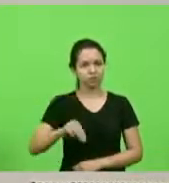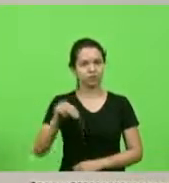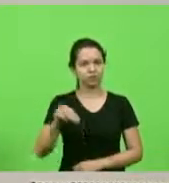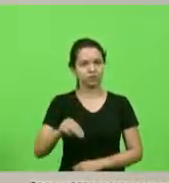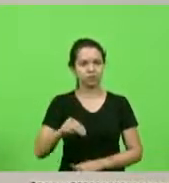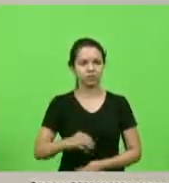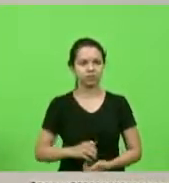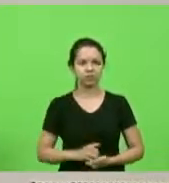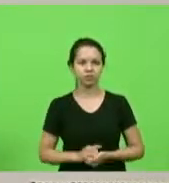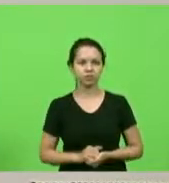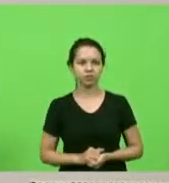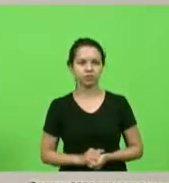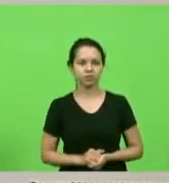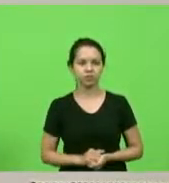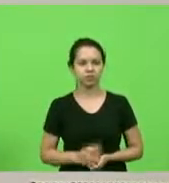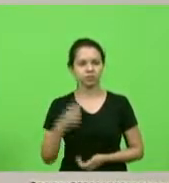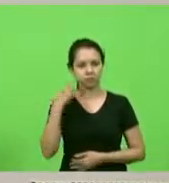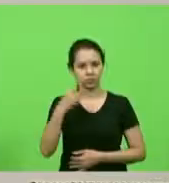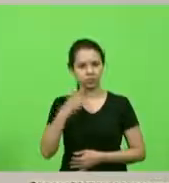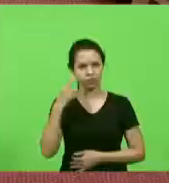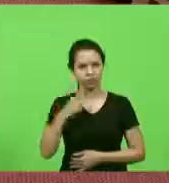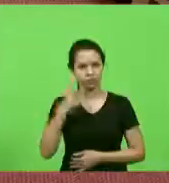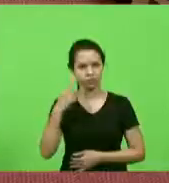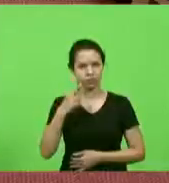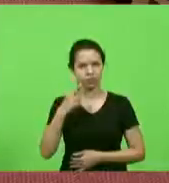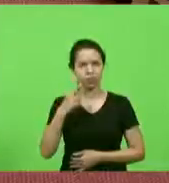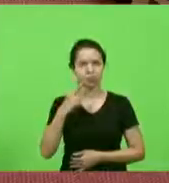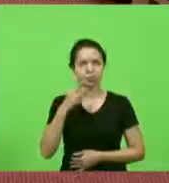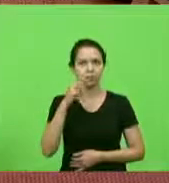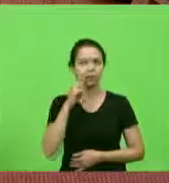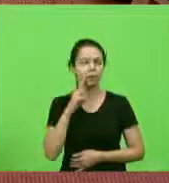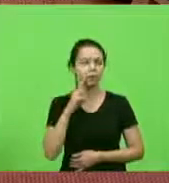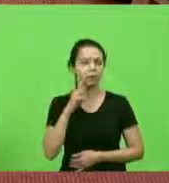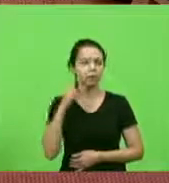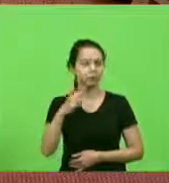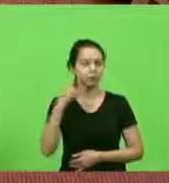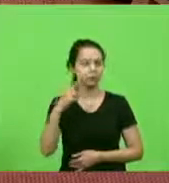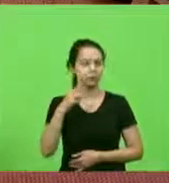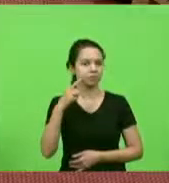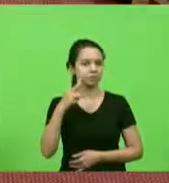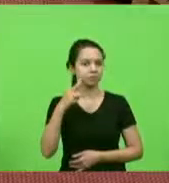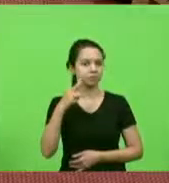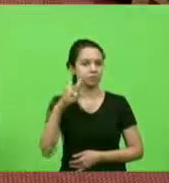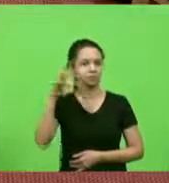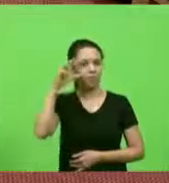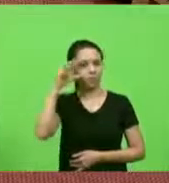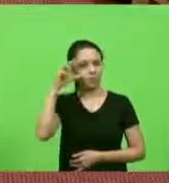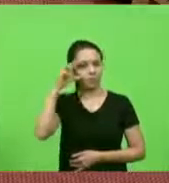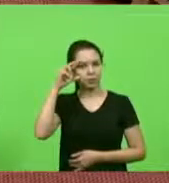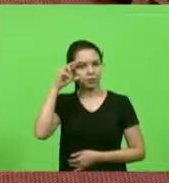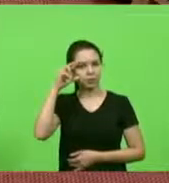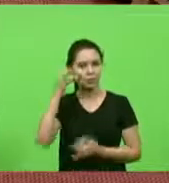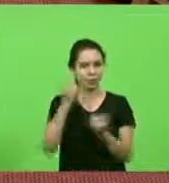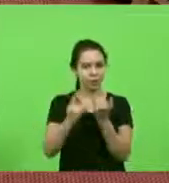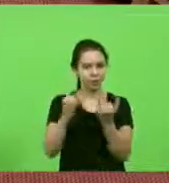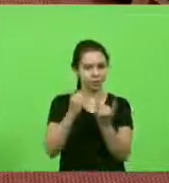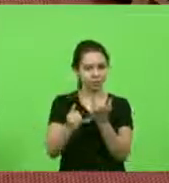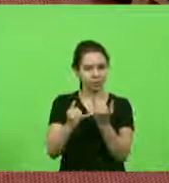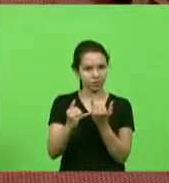deputado Ivan com deputado Alba meio a meio né deputado Ivan